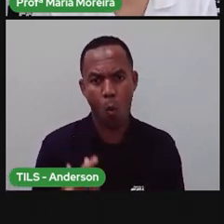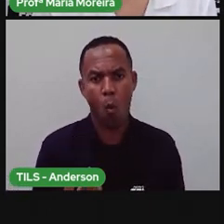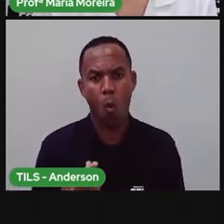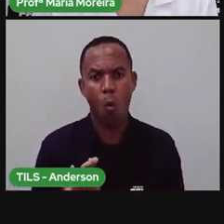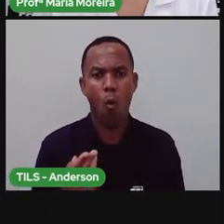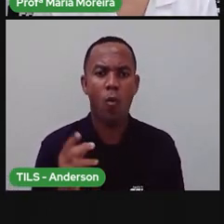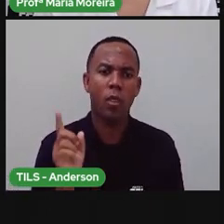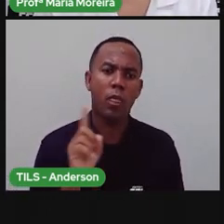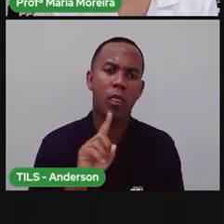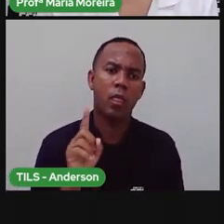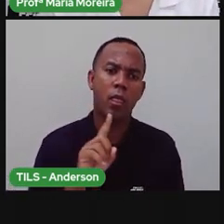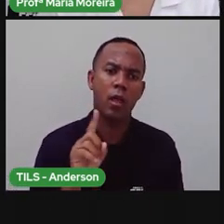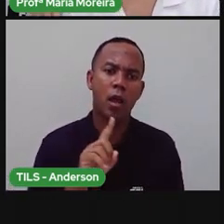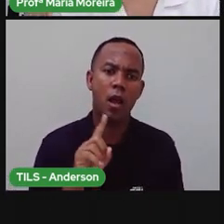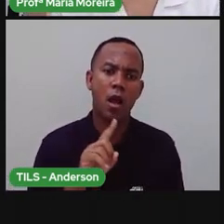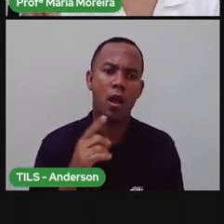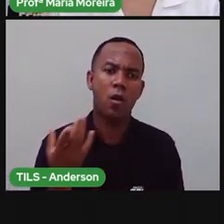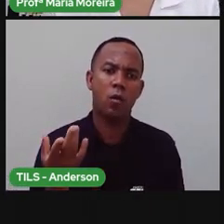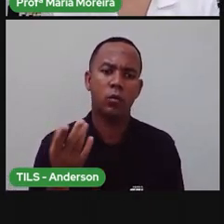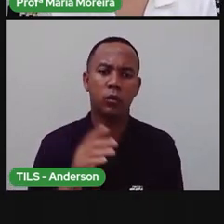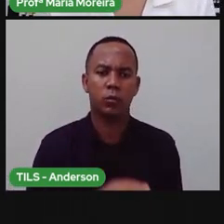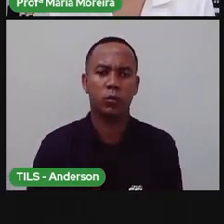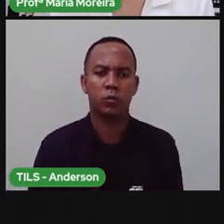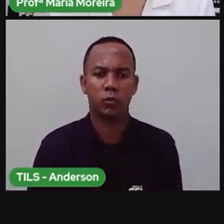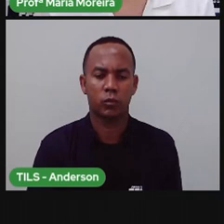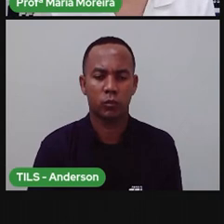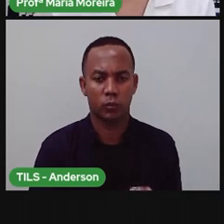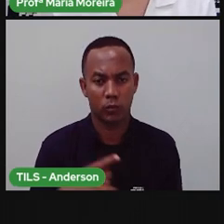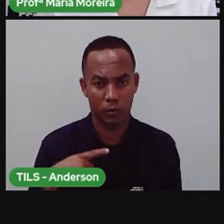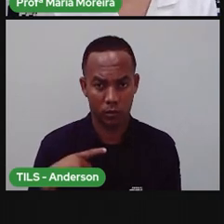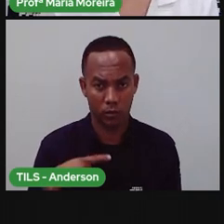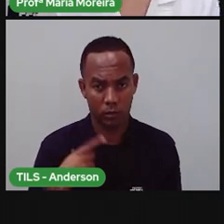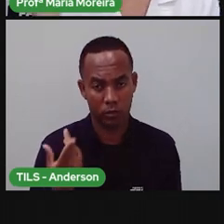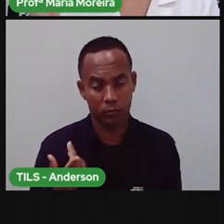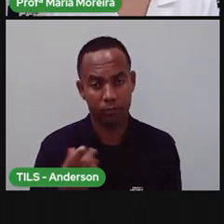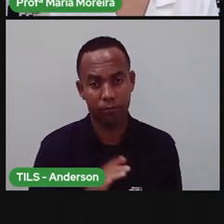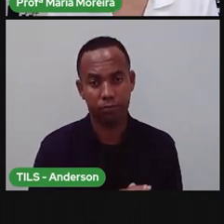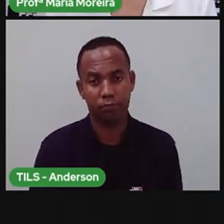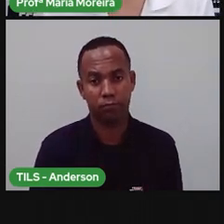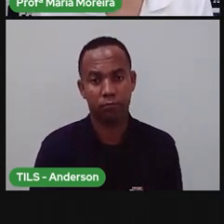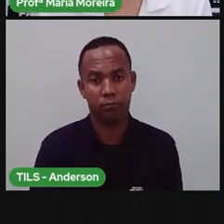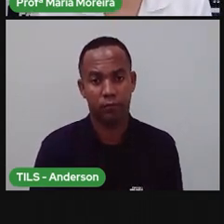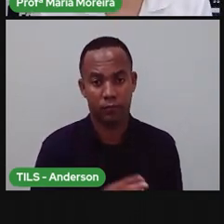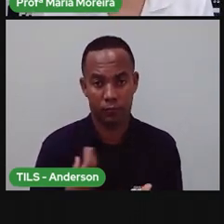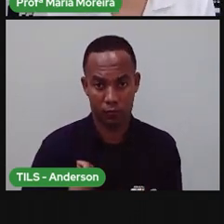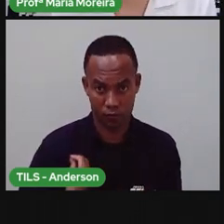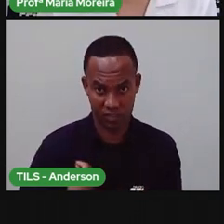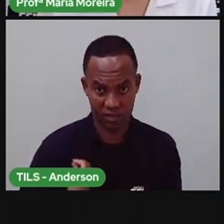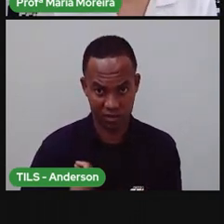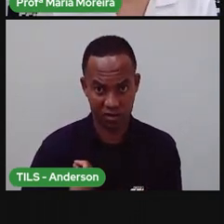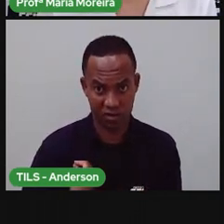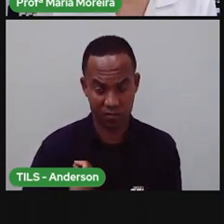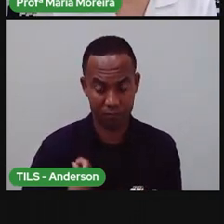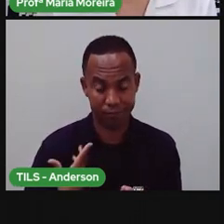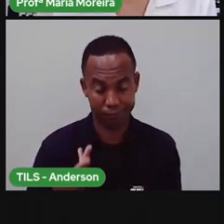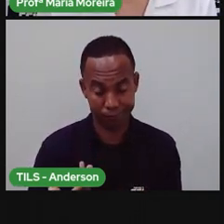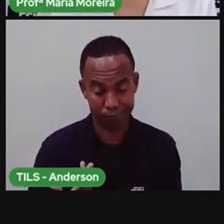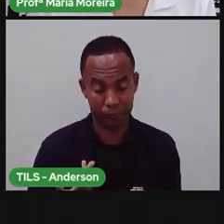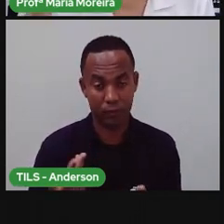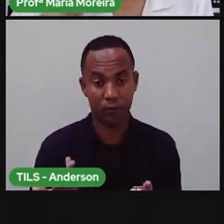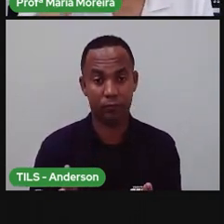elas. Mas, o patinho, uma botinha aí, ela é um ser vivo ou não vivo?